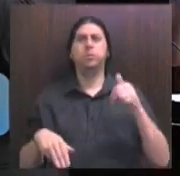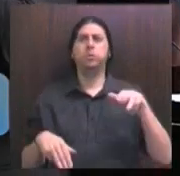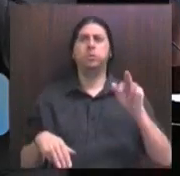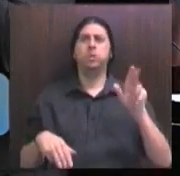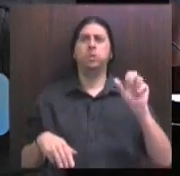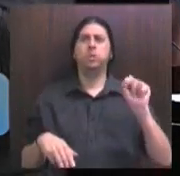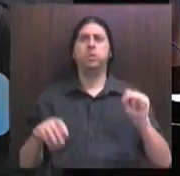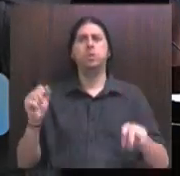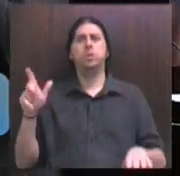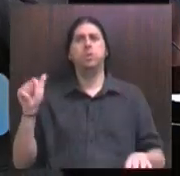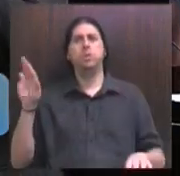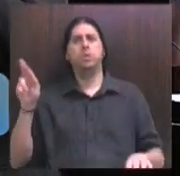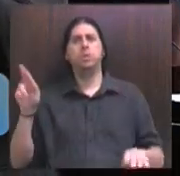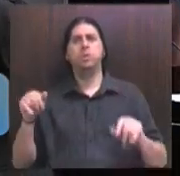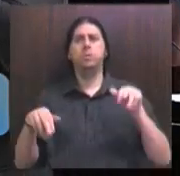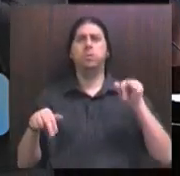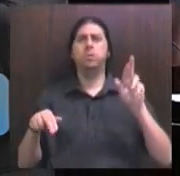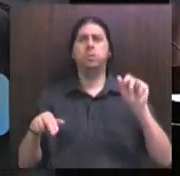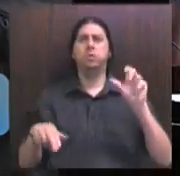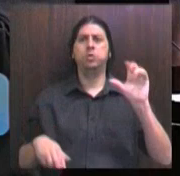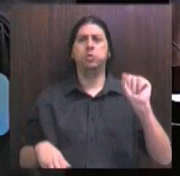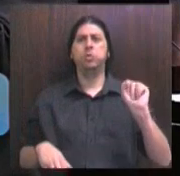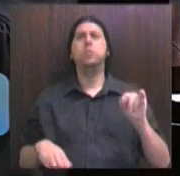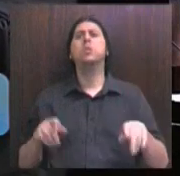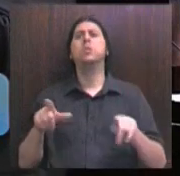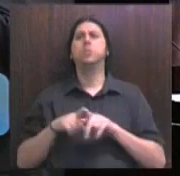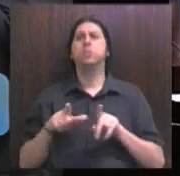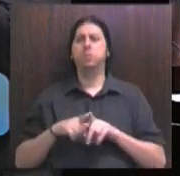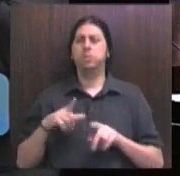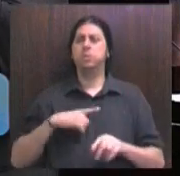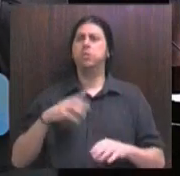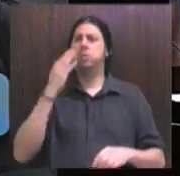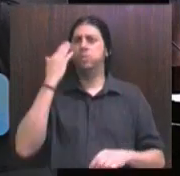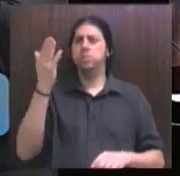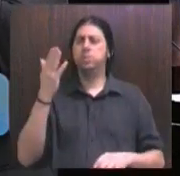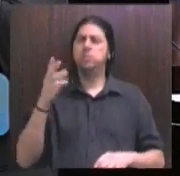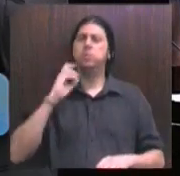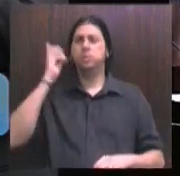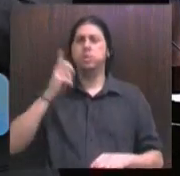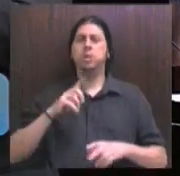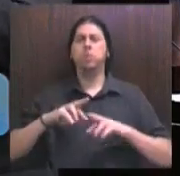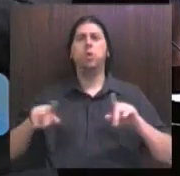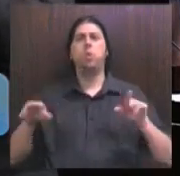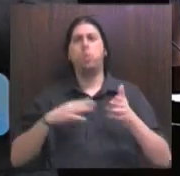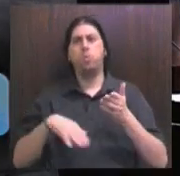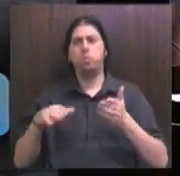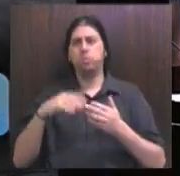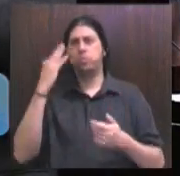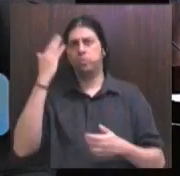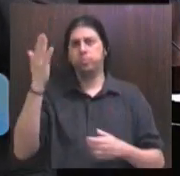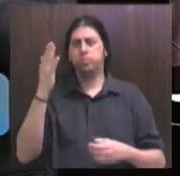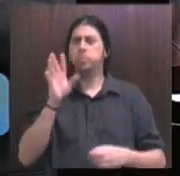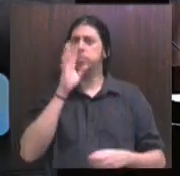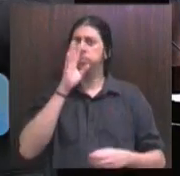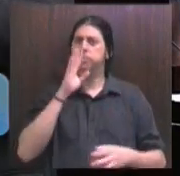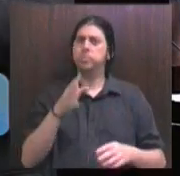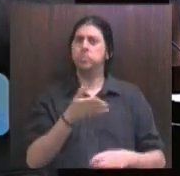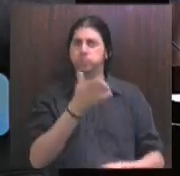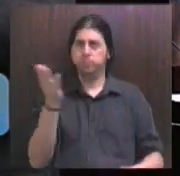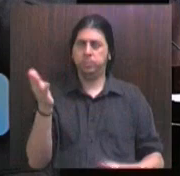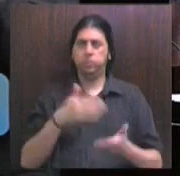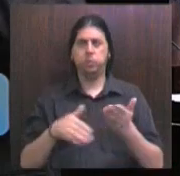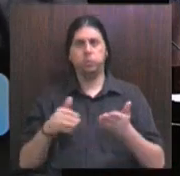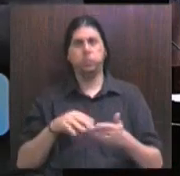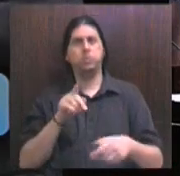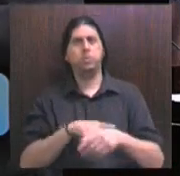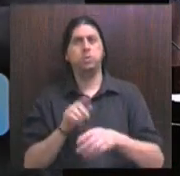Maurício Zedrick, deputado Lara, fazer um agradecimento e também um reconhecimento a todos vocês que nos ajudaram durante esse